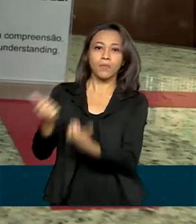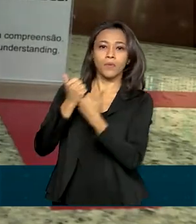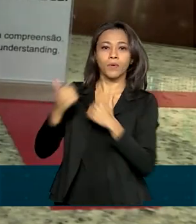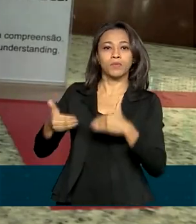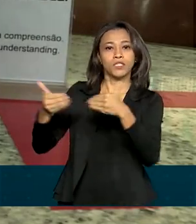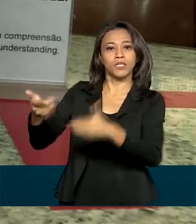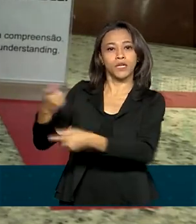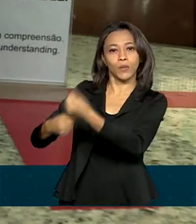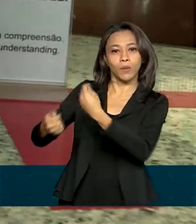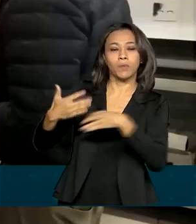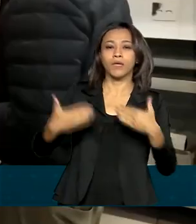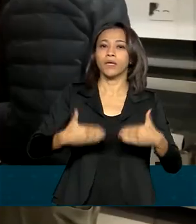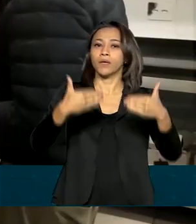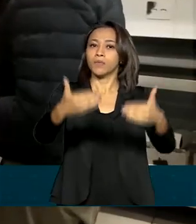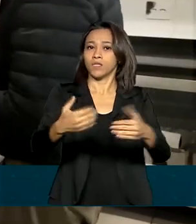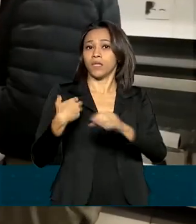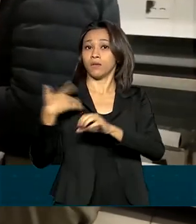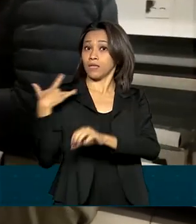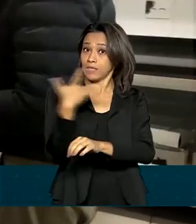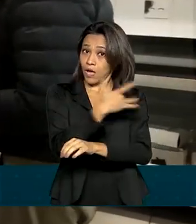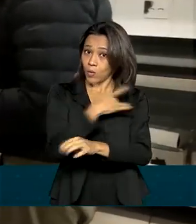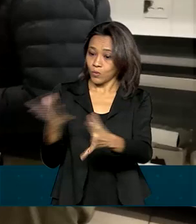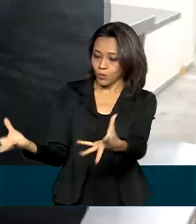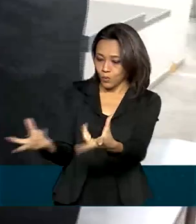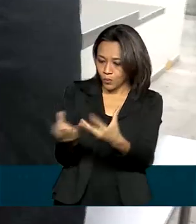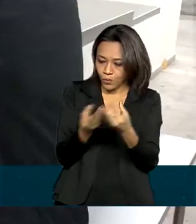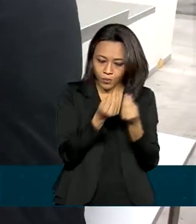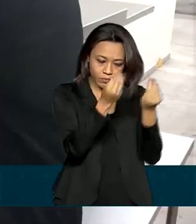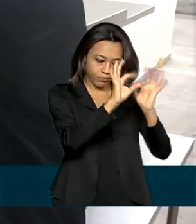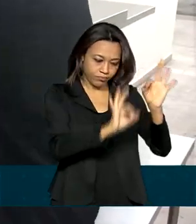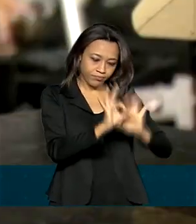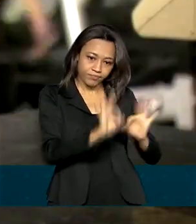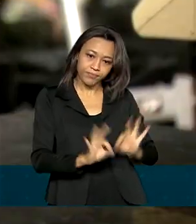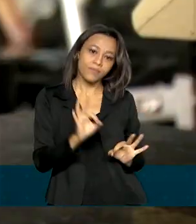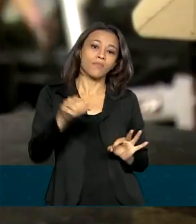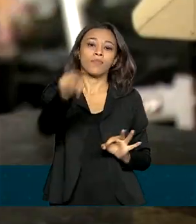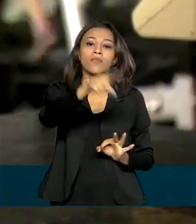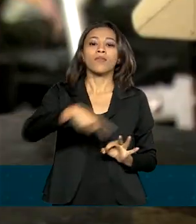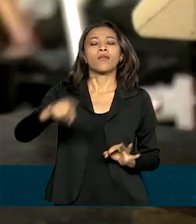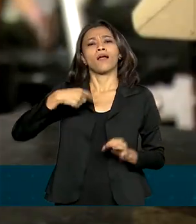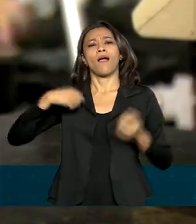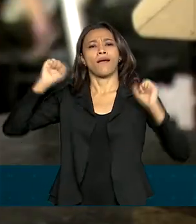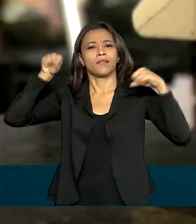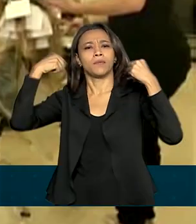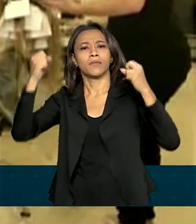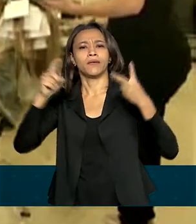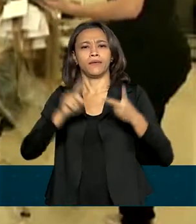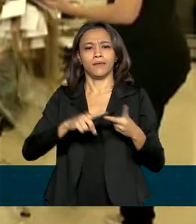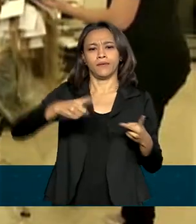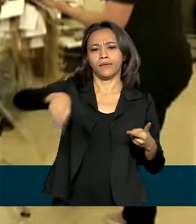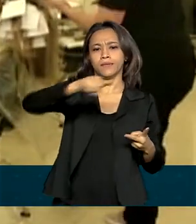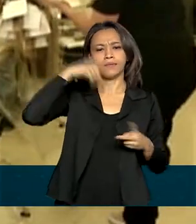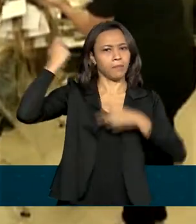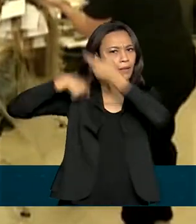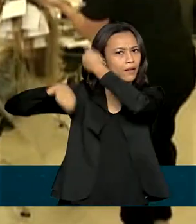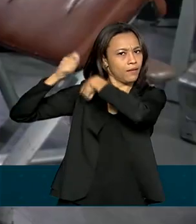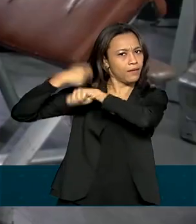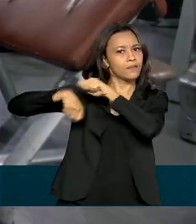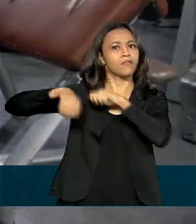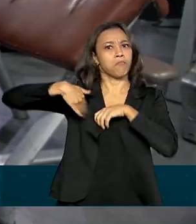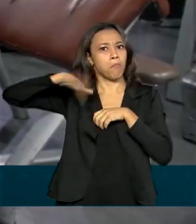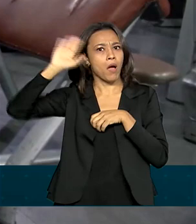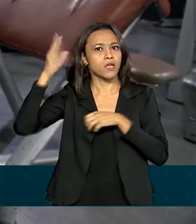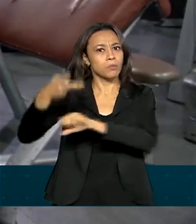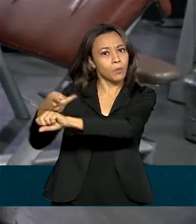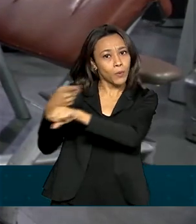Economia e da Saúde. Donos de lanchonetes, restaurantes, academias e do ramo de beleza foram os que